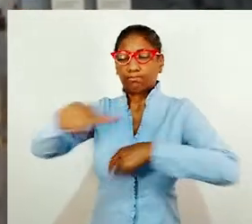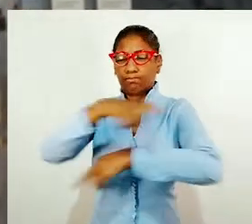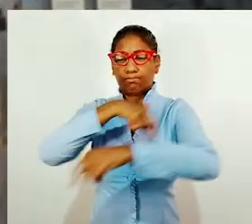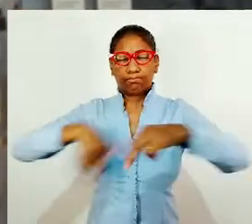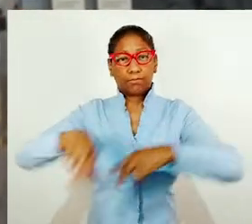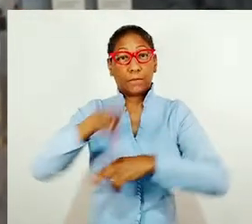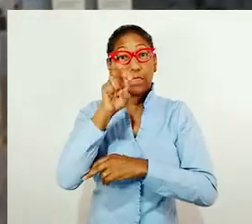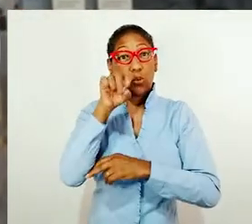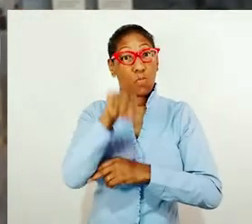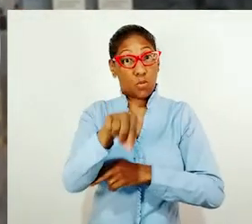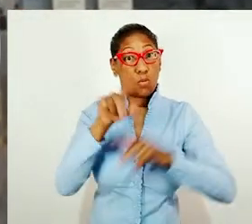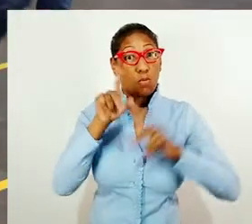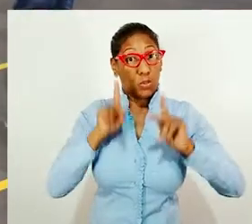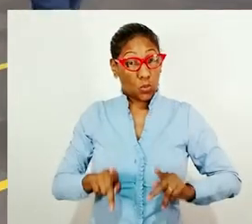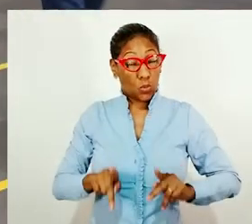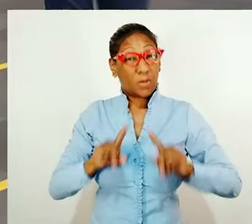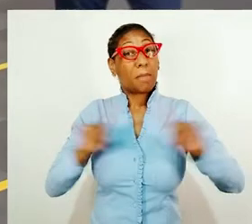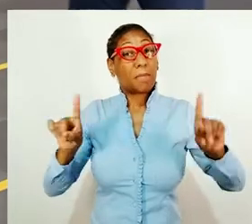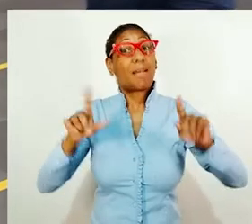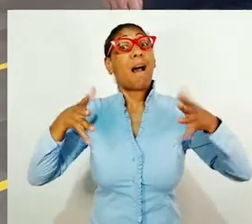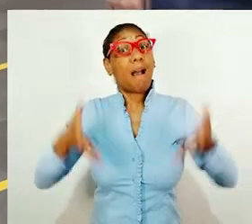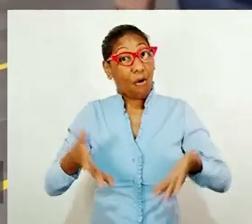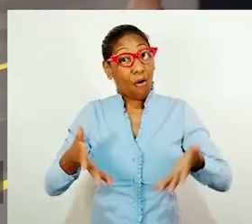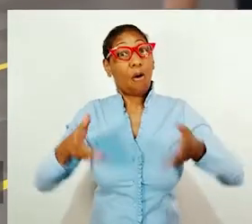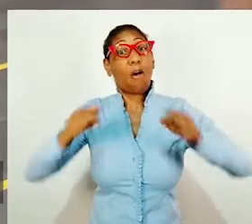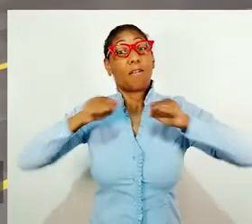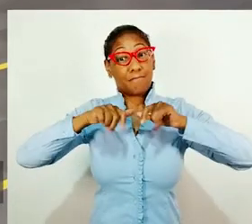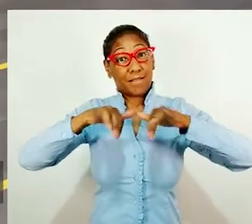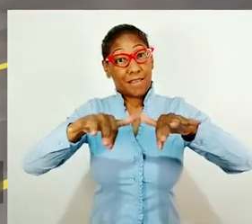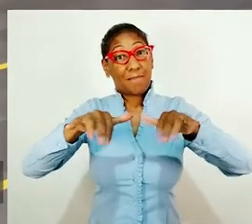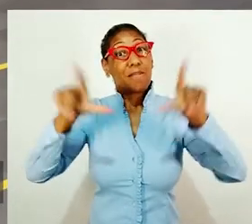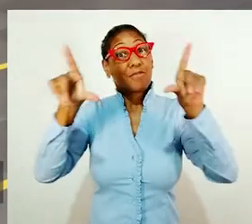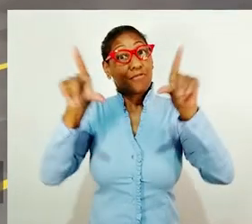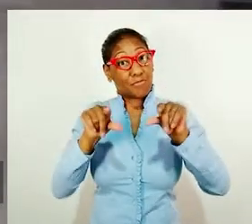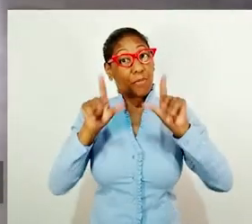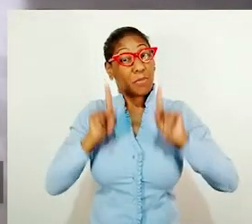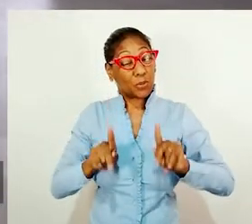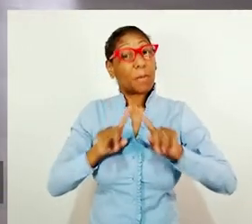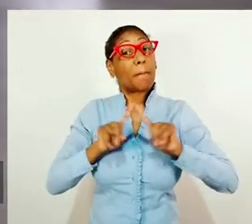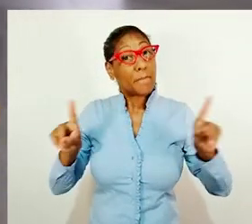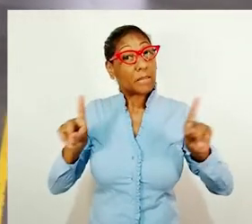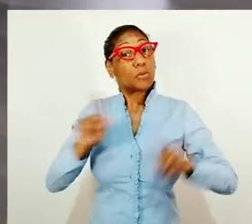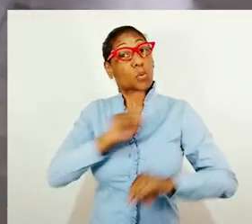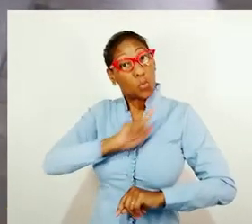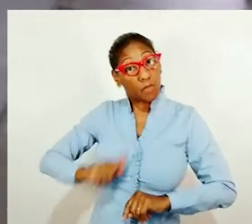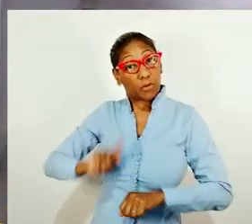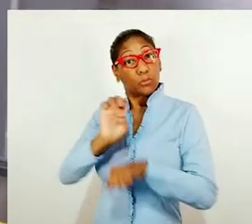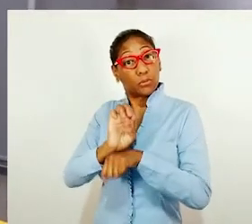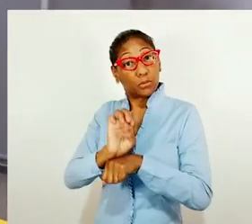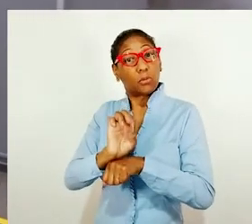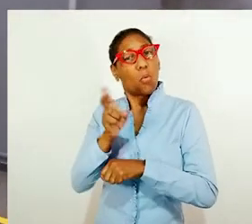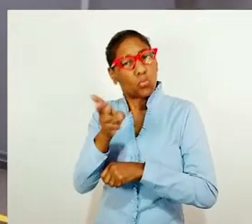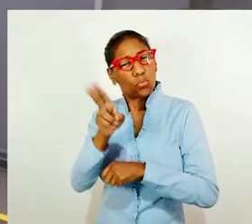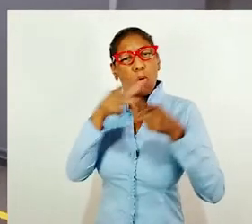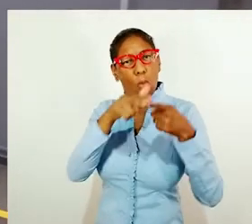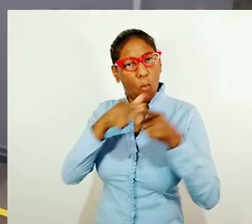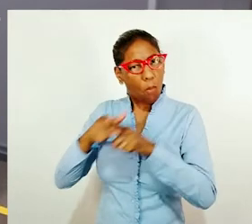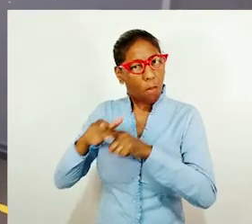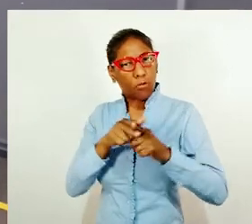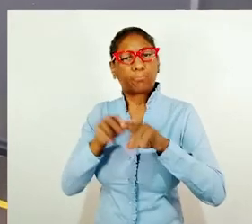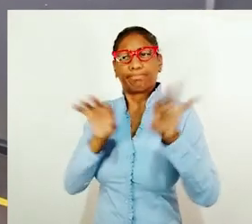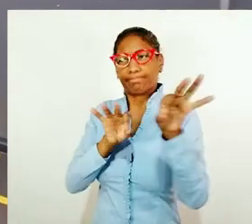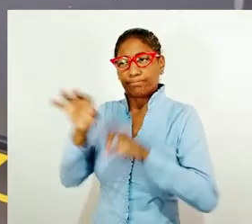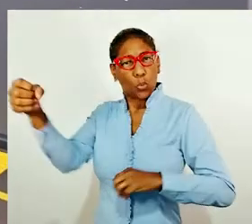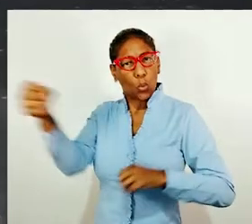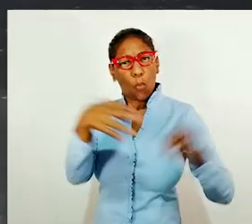Com a pandemia, o local tem recebido um público menor, mas o governo do estado segue realizando melhorias em todos os espaços do